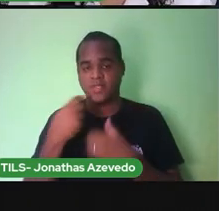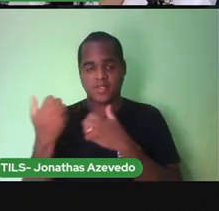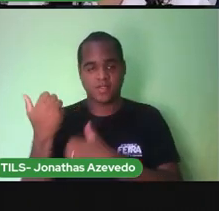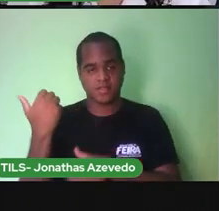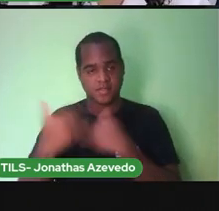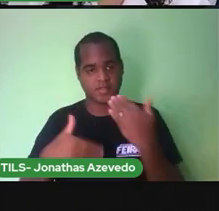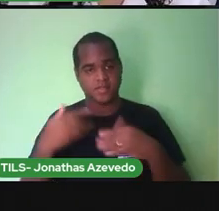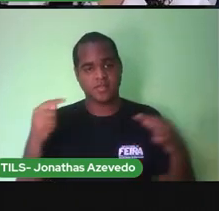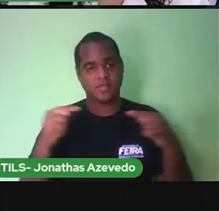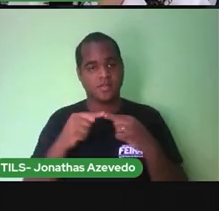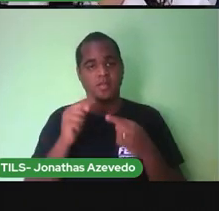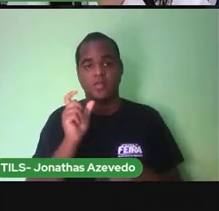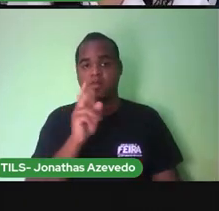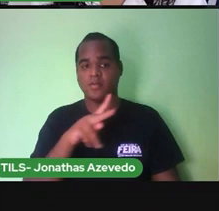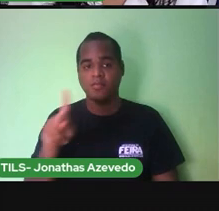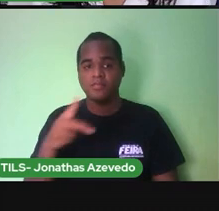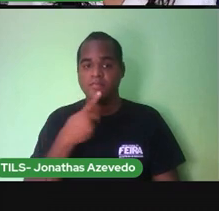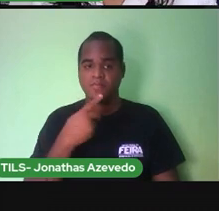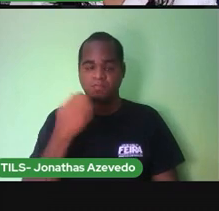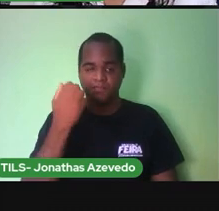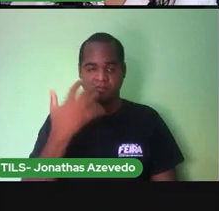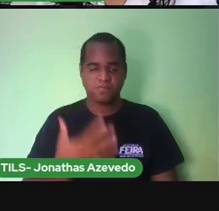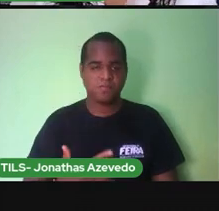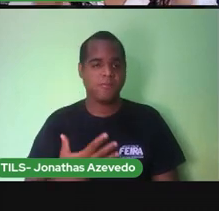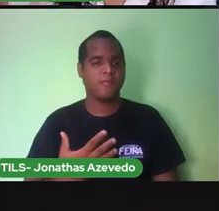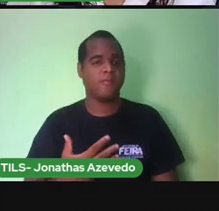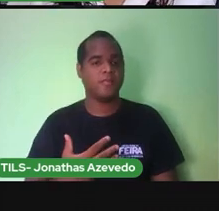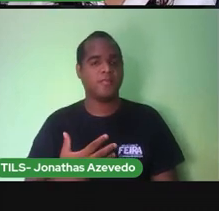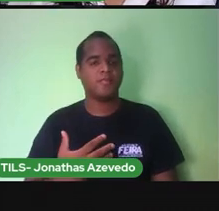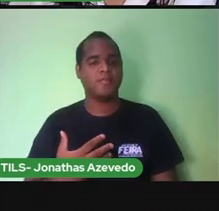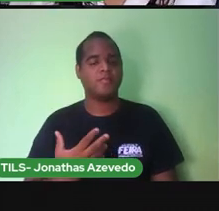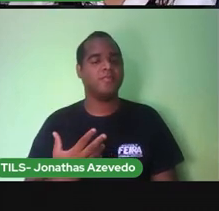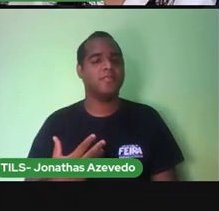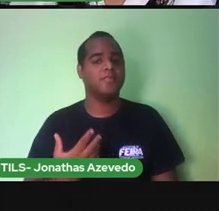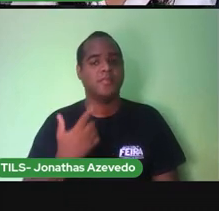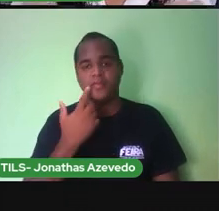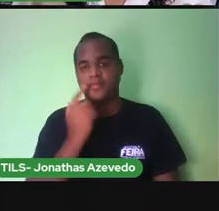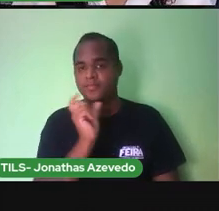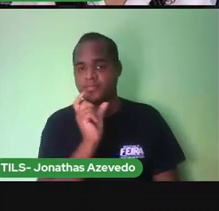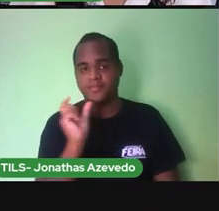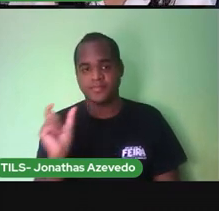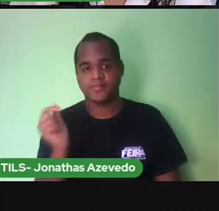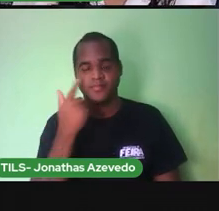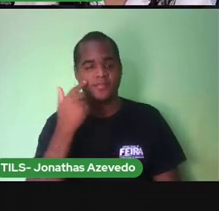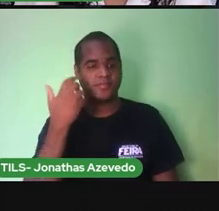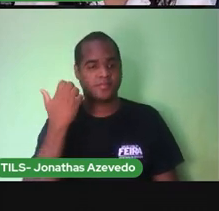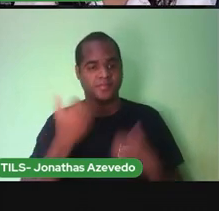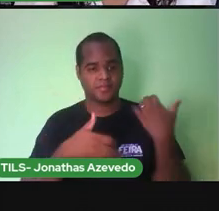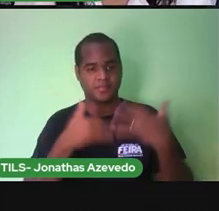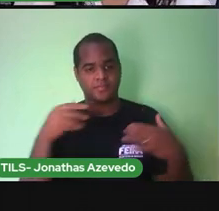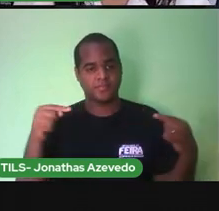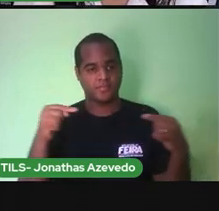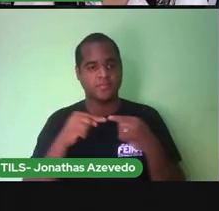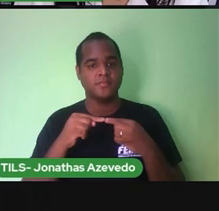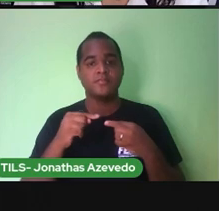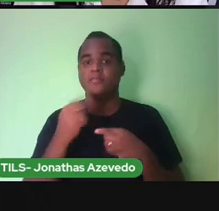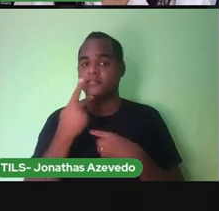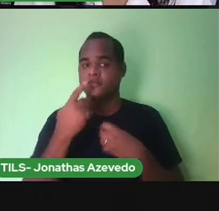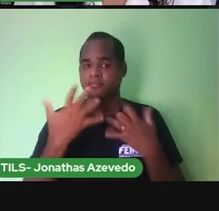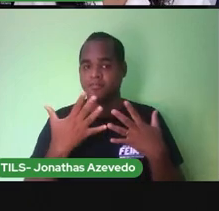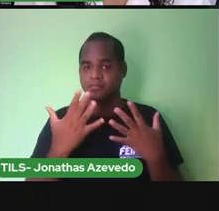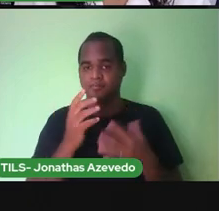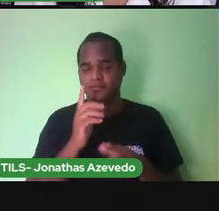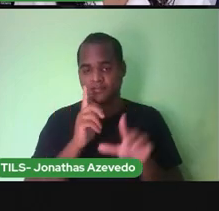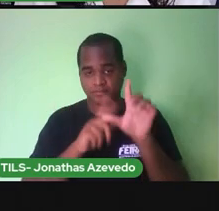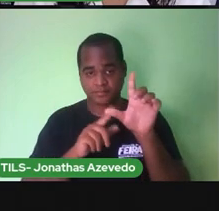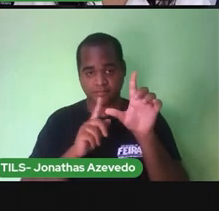antes para vocês. Nós formamos várias palavras, mudando apenas algumas letrinhas. E isso tudo nós vimos